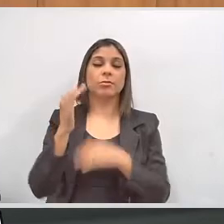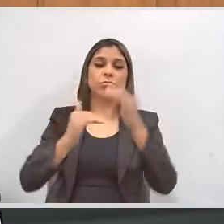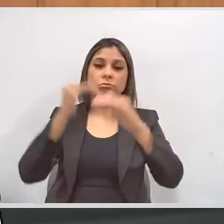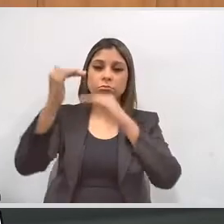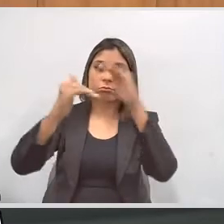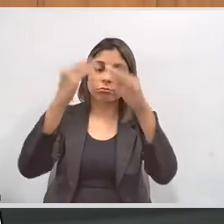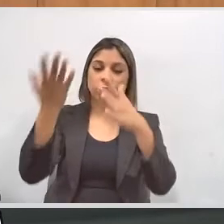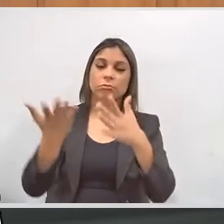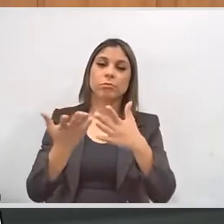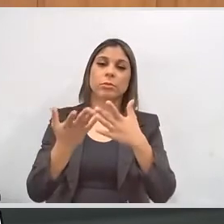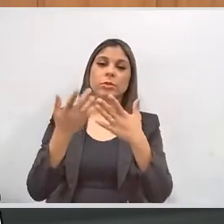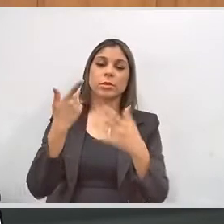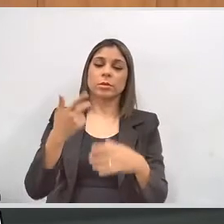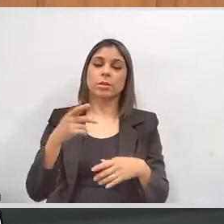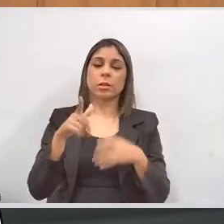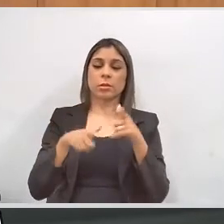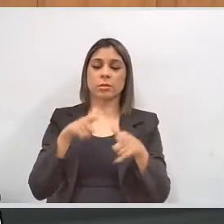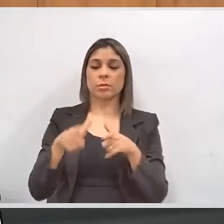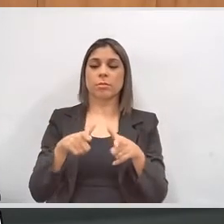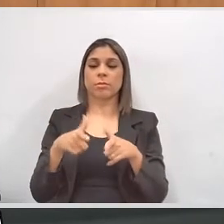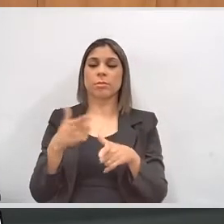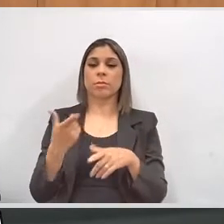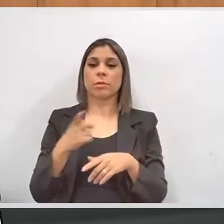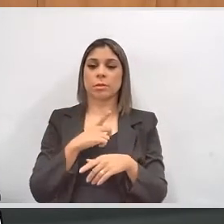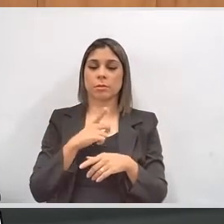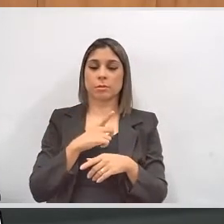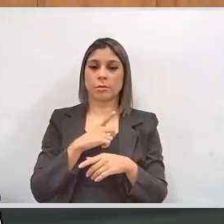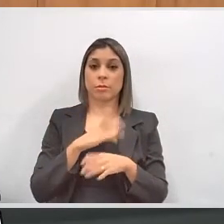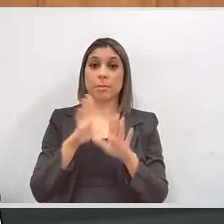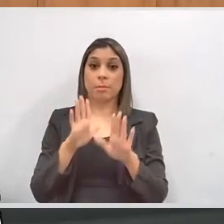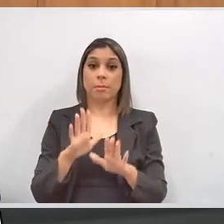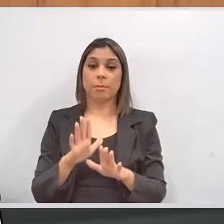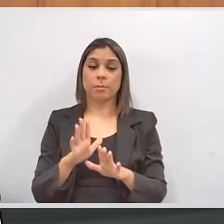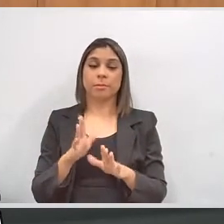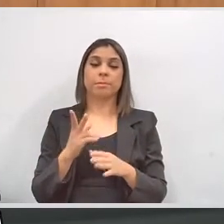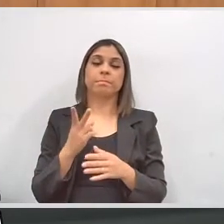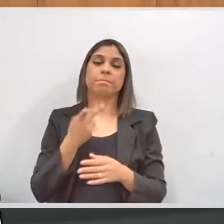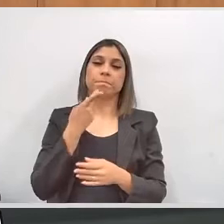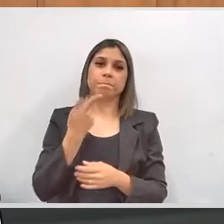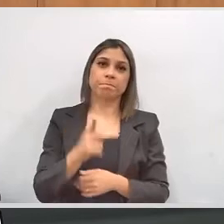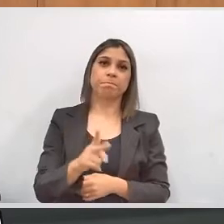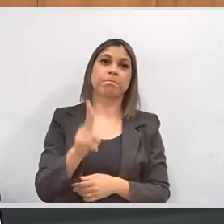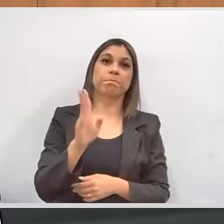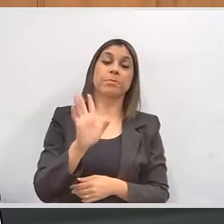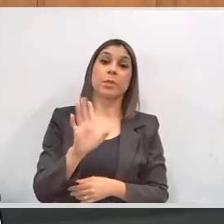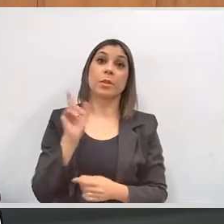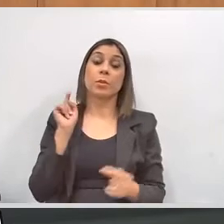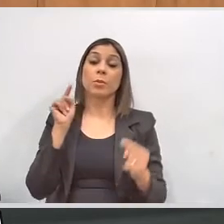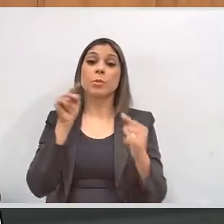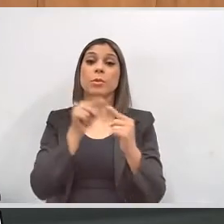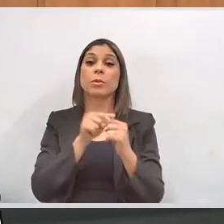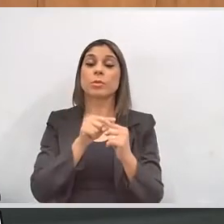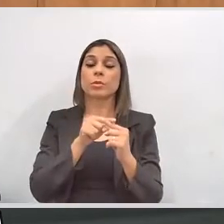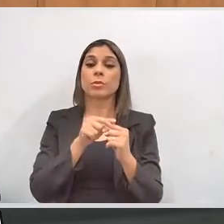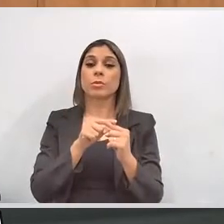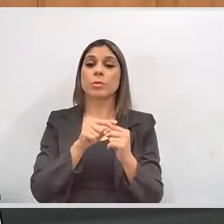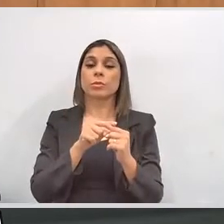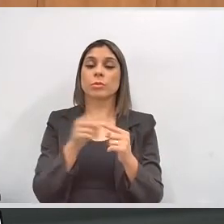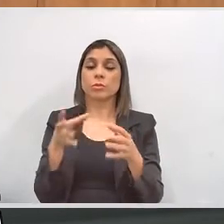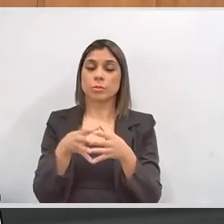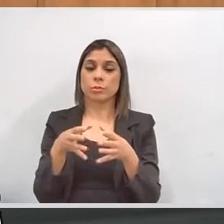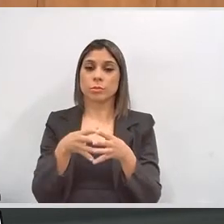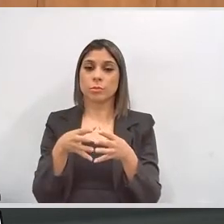várias ações paralelas a esse trabalho realizado nas zonas eleitorais. Mas, continuando, então, os objetivos